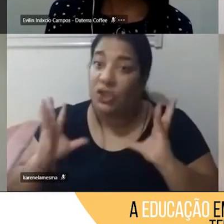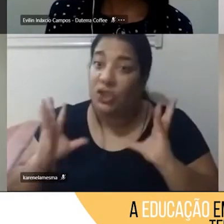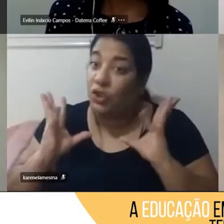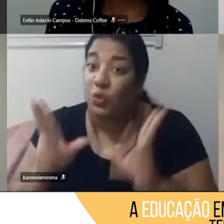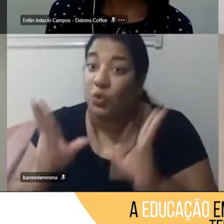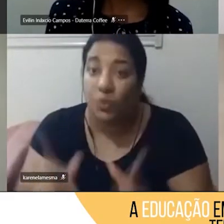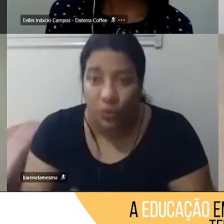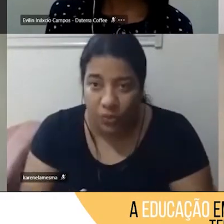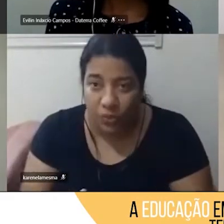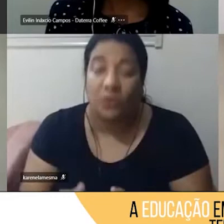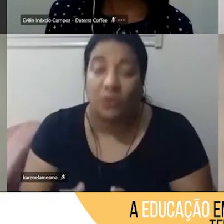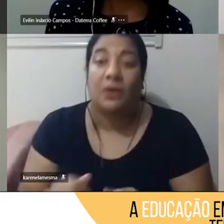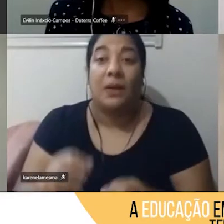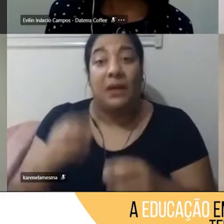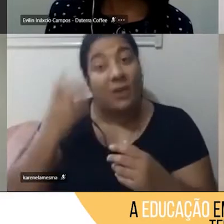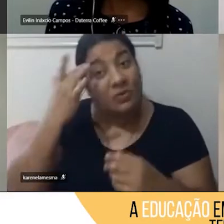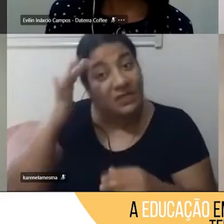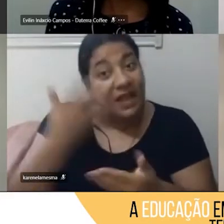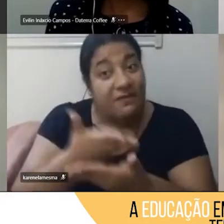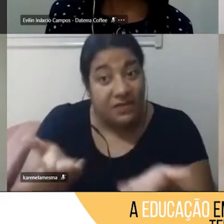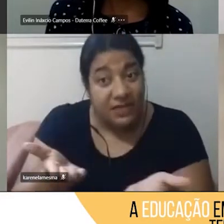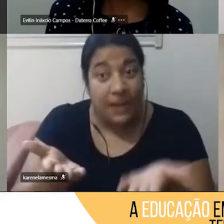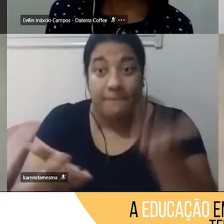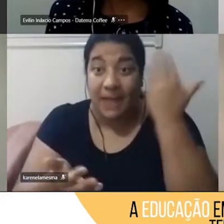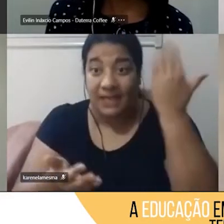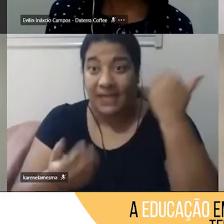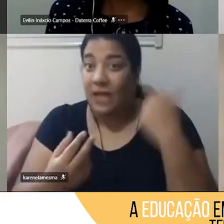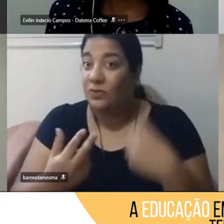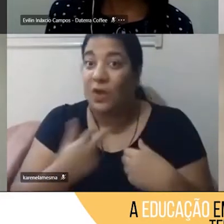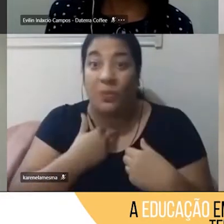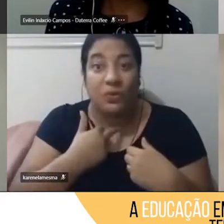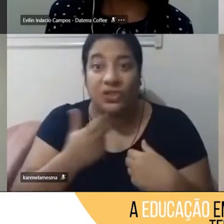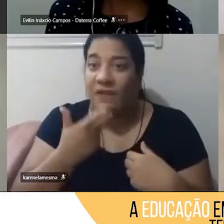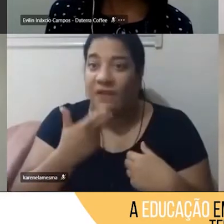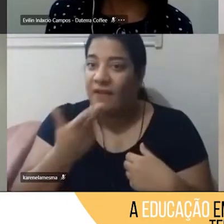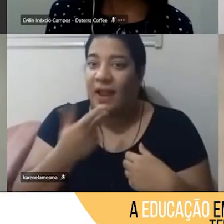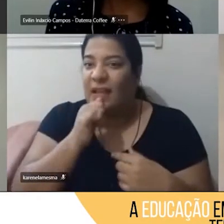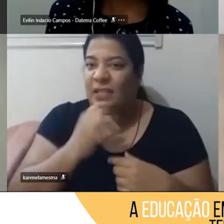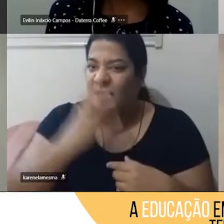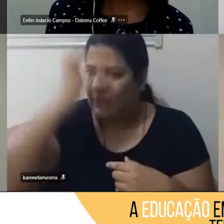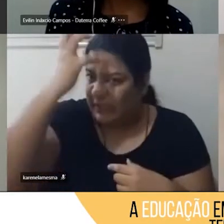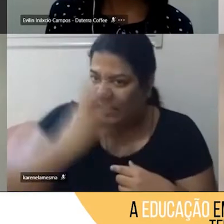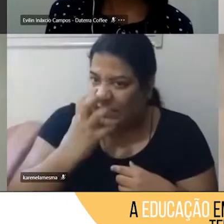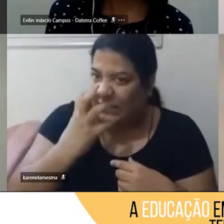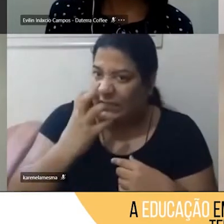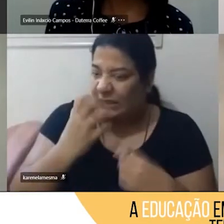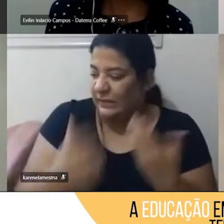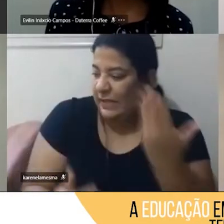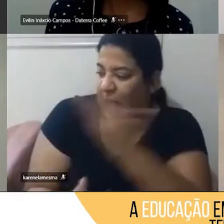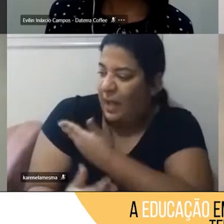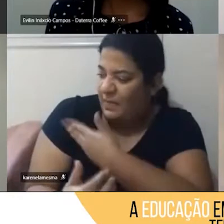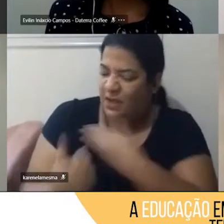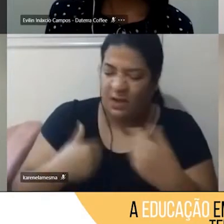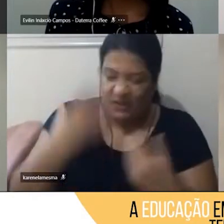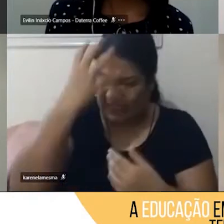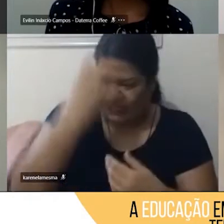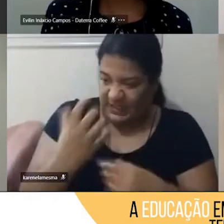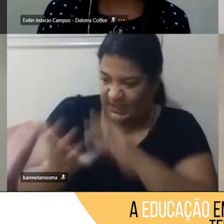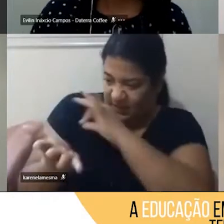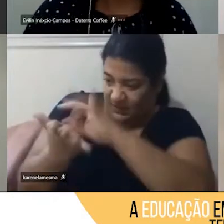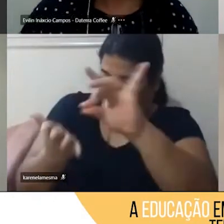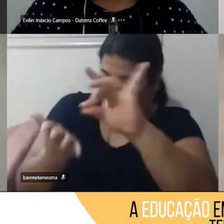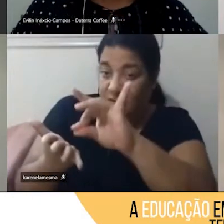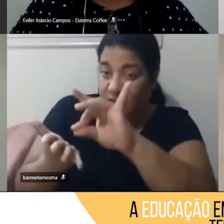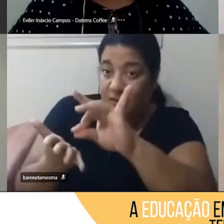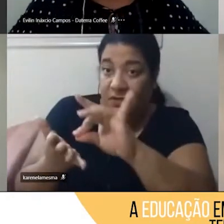gente não podia, se a gente falasse assim, tô com raiva do amiguinho, nós éramos repreendidos, porque sentir raiva era